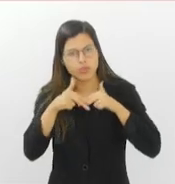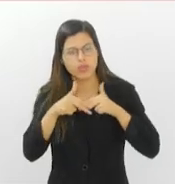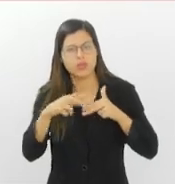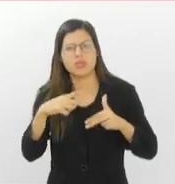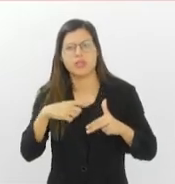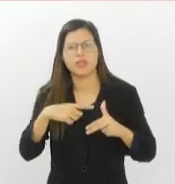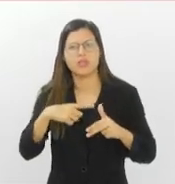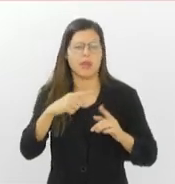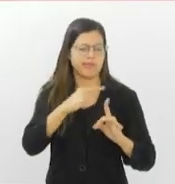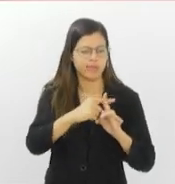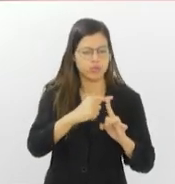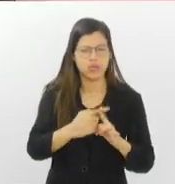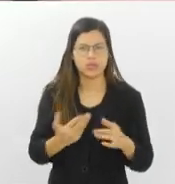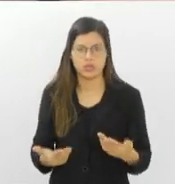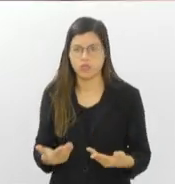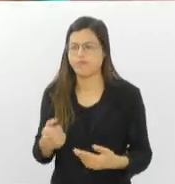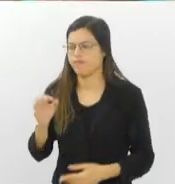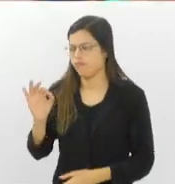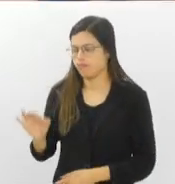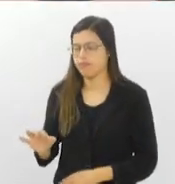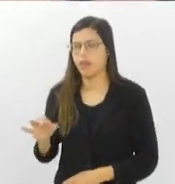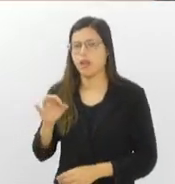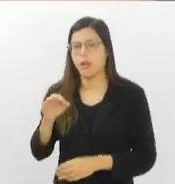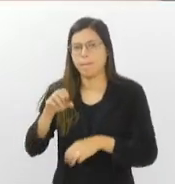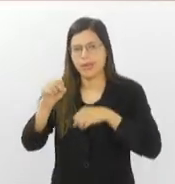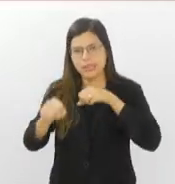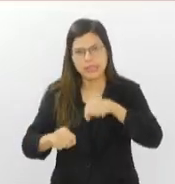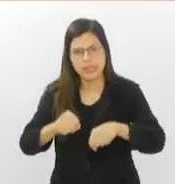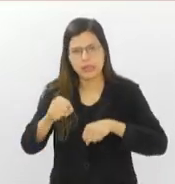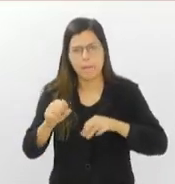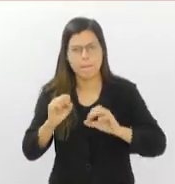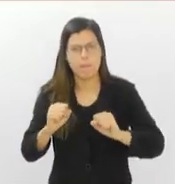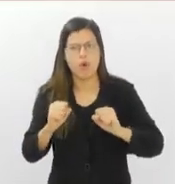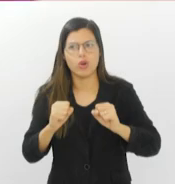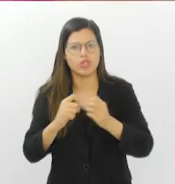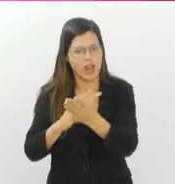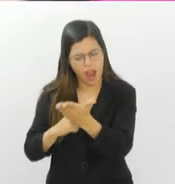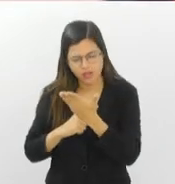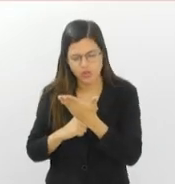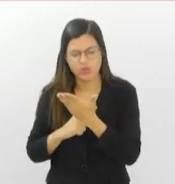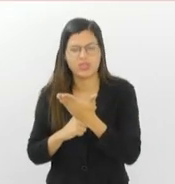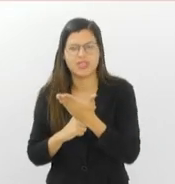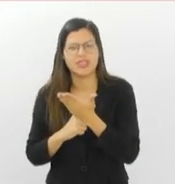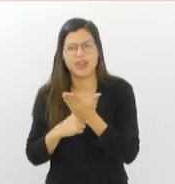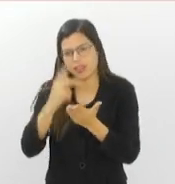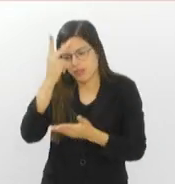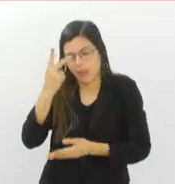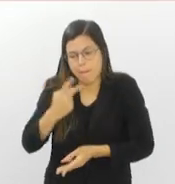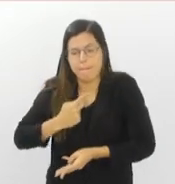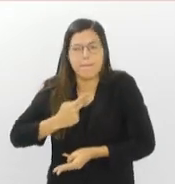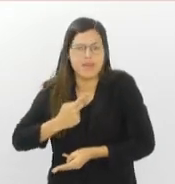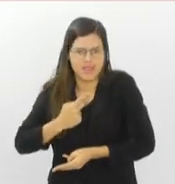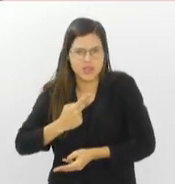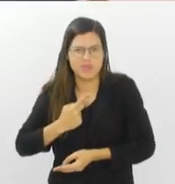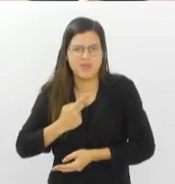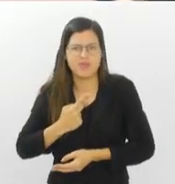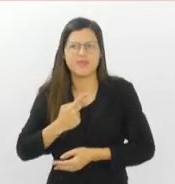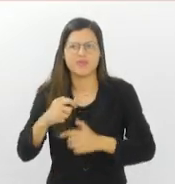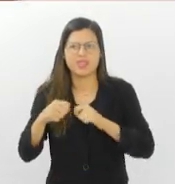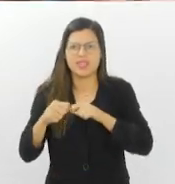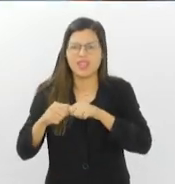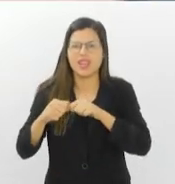certeza. A bicicleta é um veículo que tem o poder de ajudar a si mesmo, né? Você vai estar fazendo indiretamente uma atividade física.